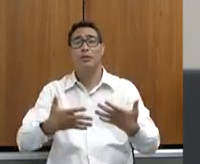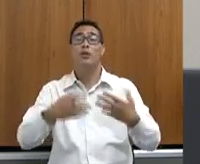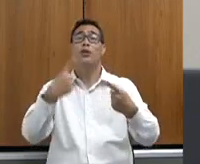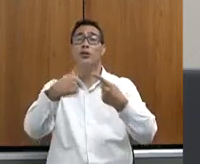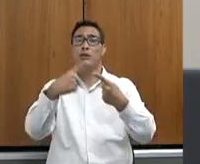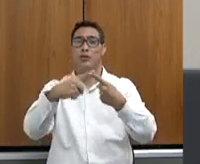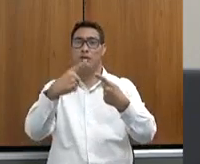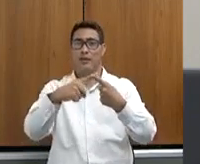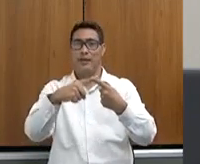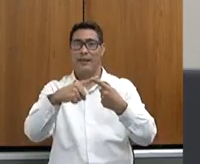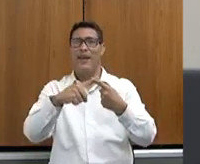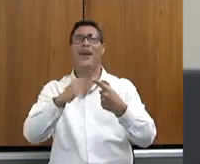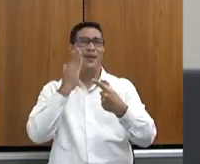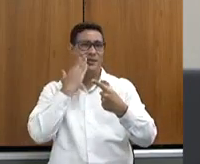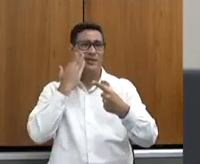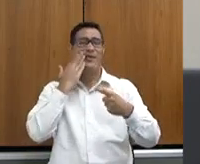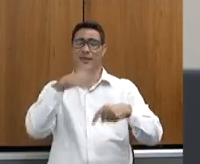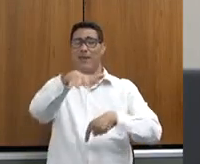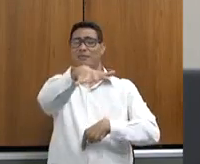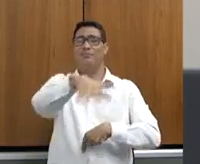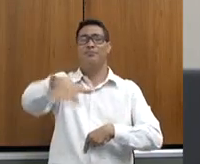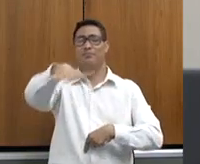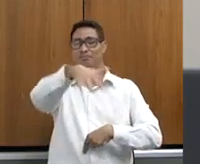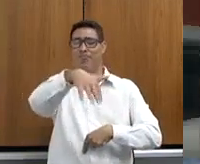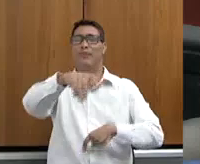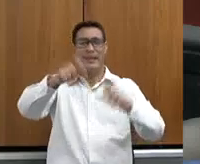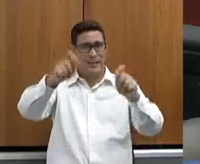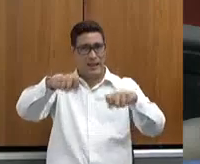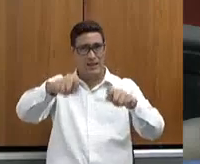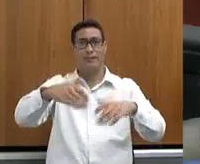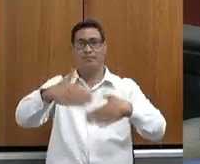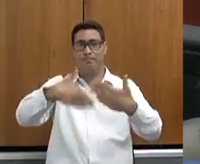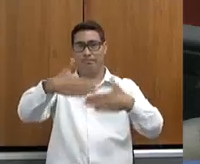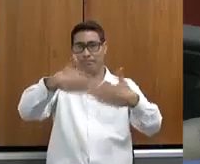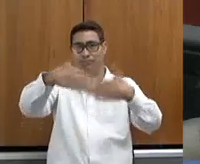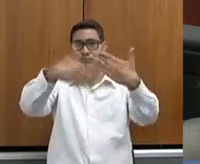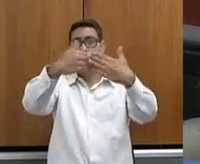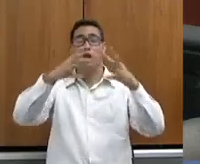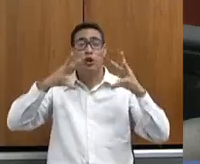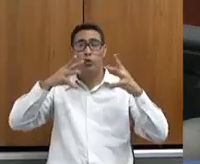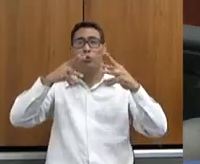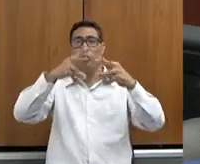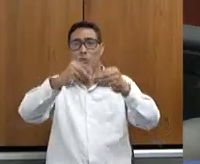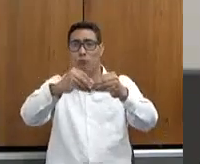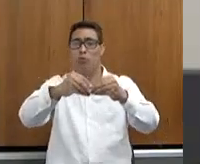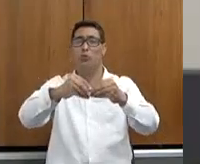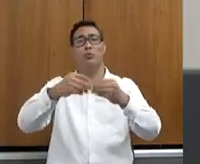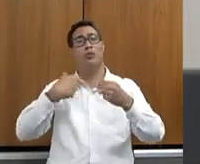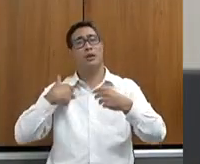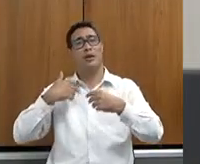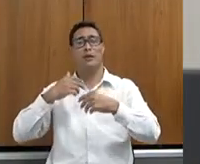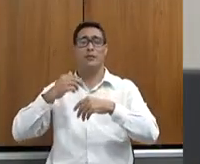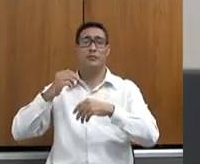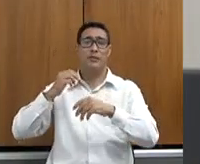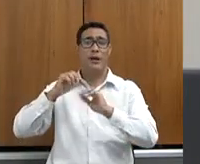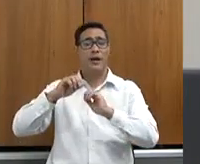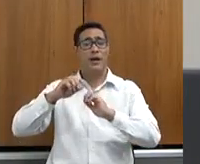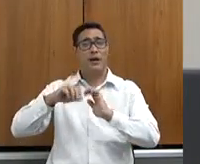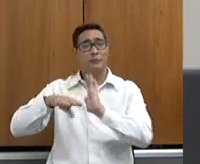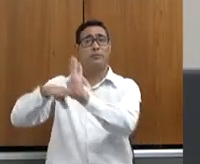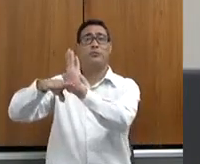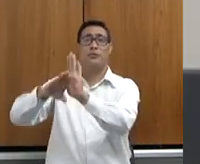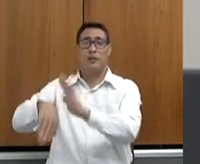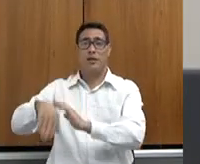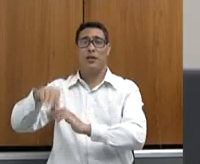um terreno fértil, porque tudo que eu levei para o agro, para a secretaria, para o IMA, eu tive